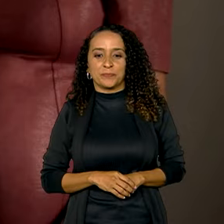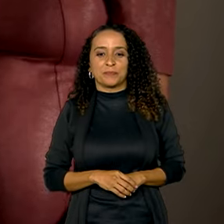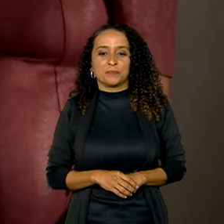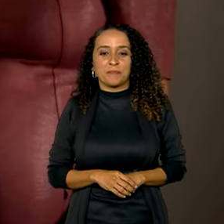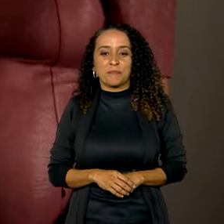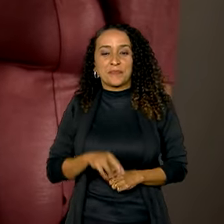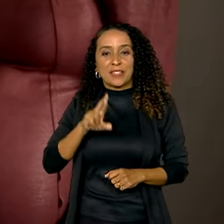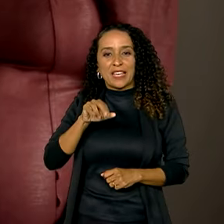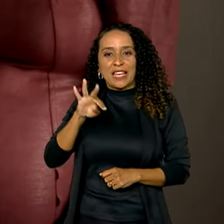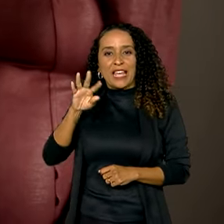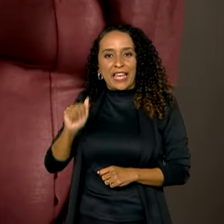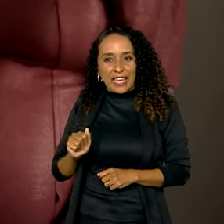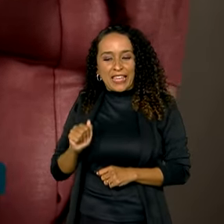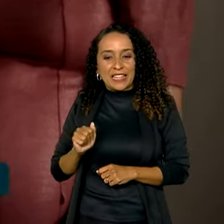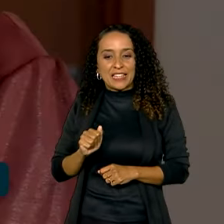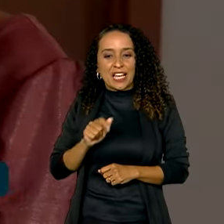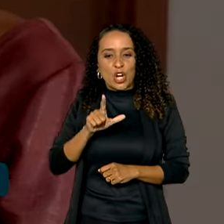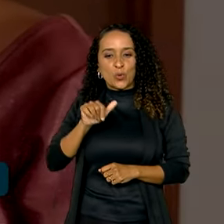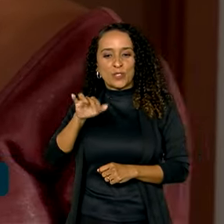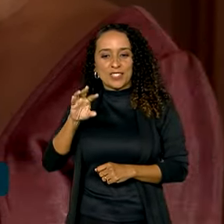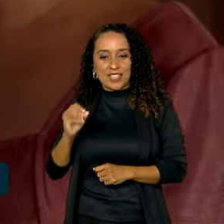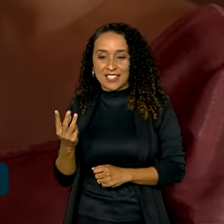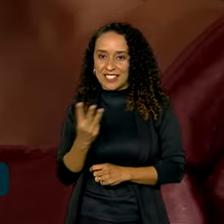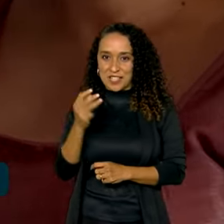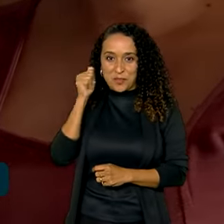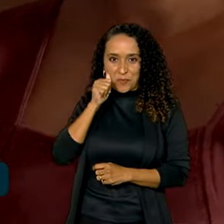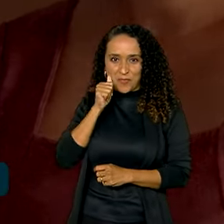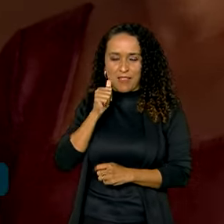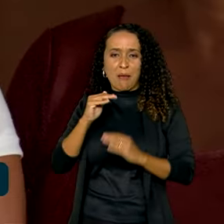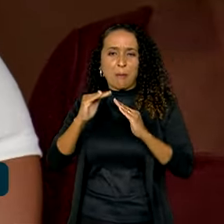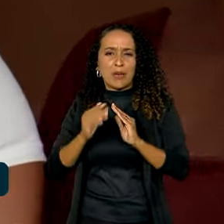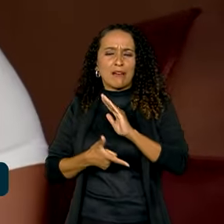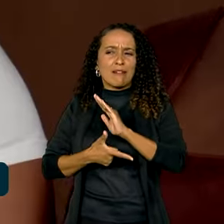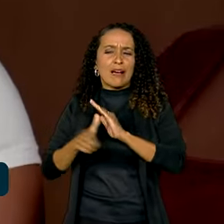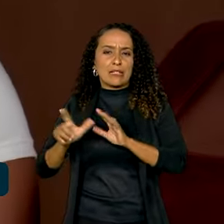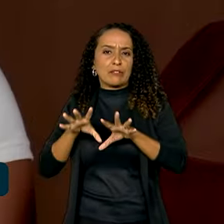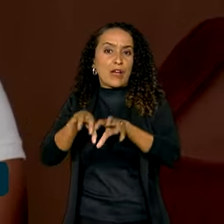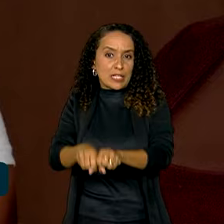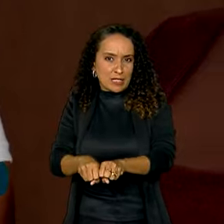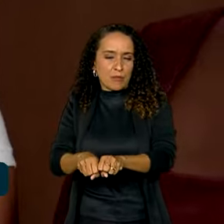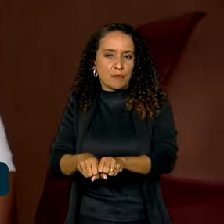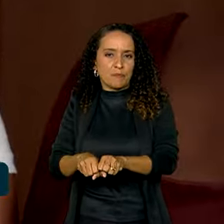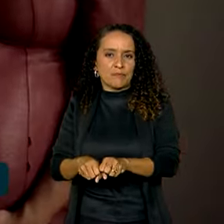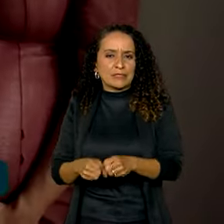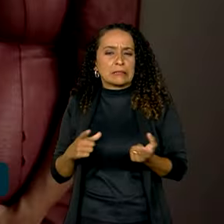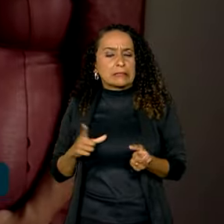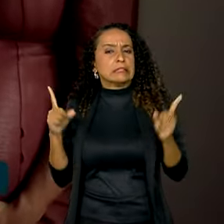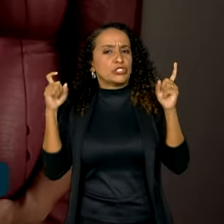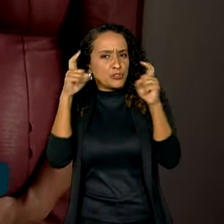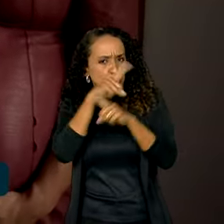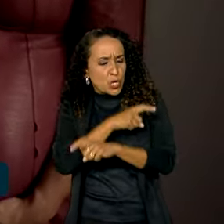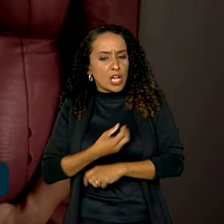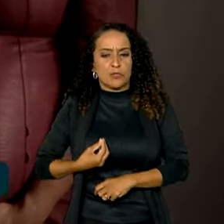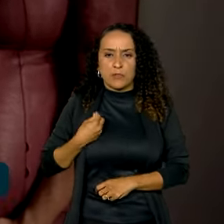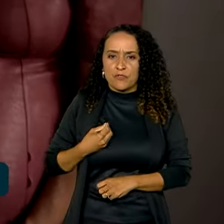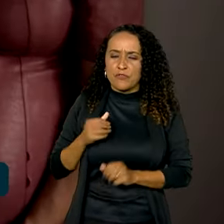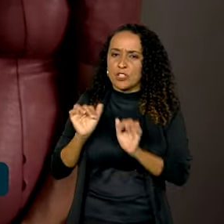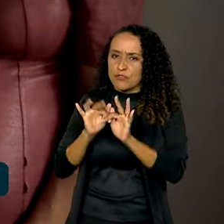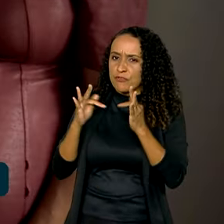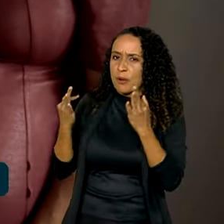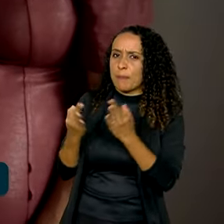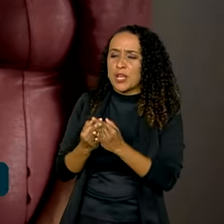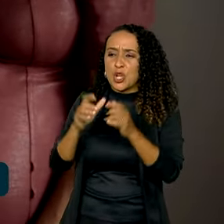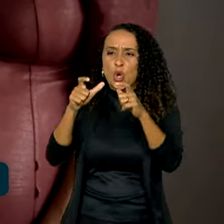Rita, Gelma e Luziane moravam numa invasão e enfrentaram dificuldades para viver com a família